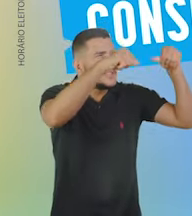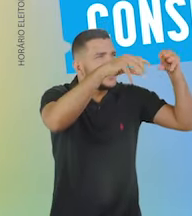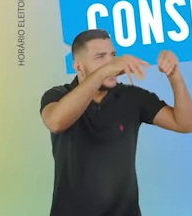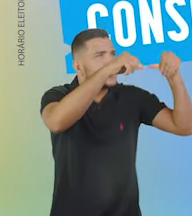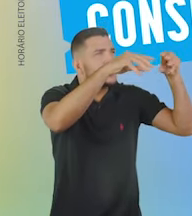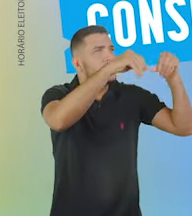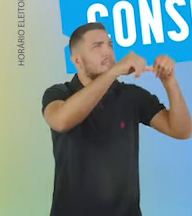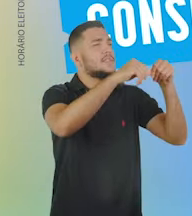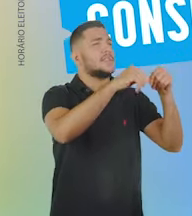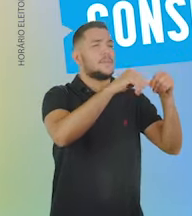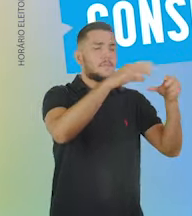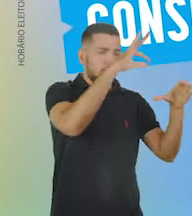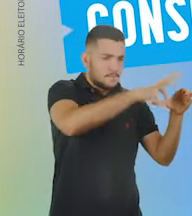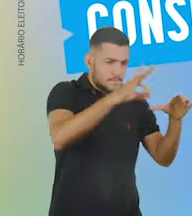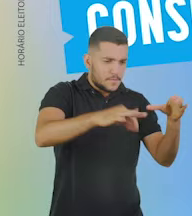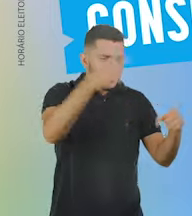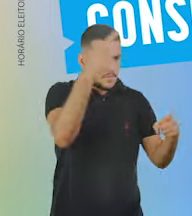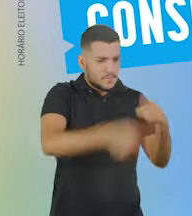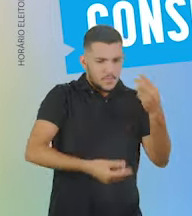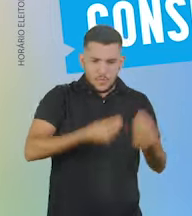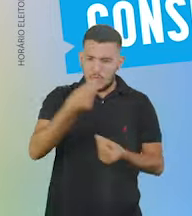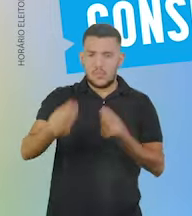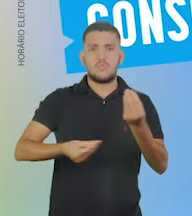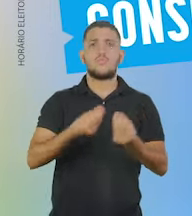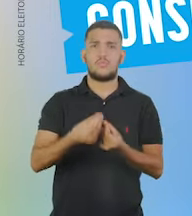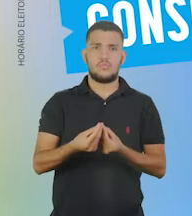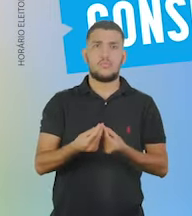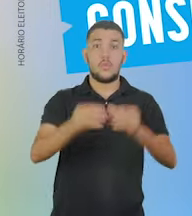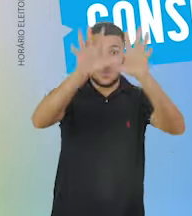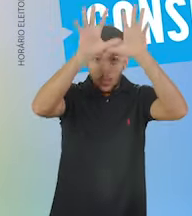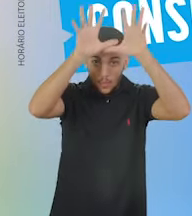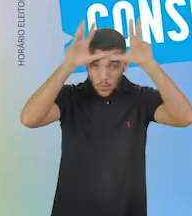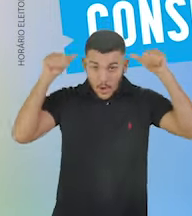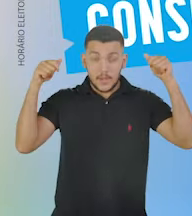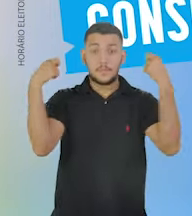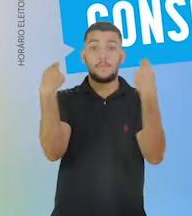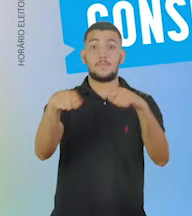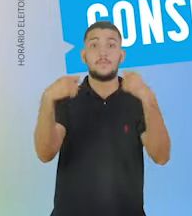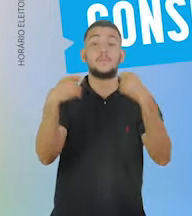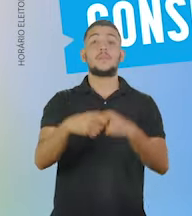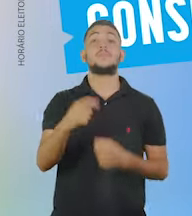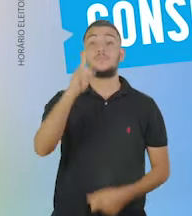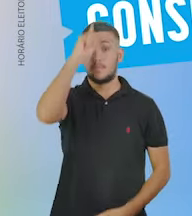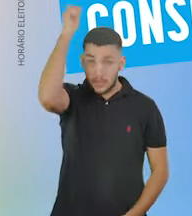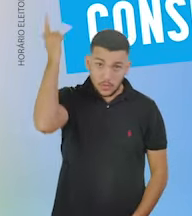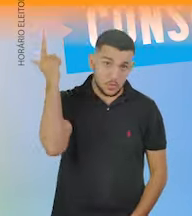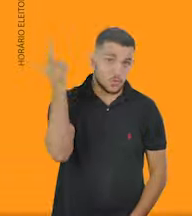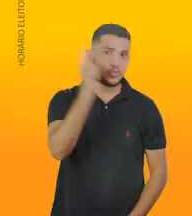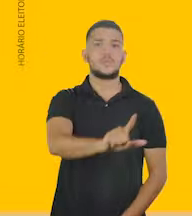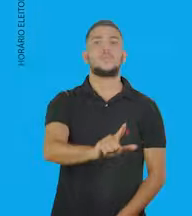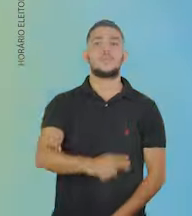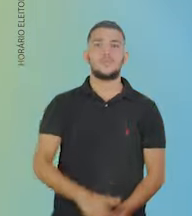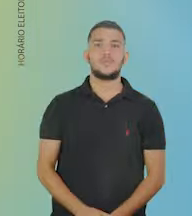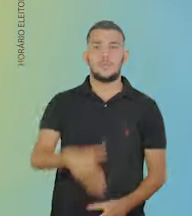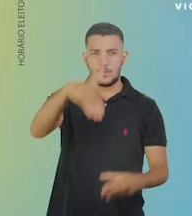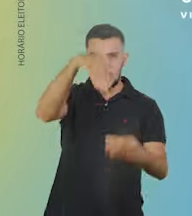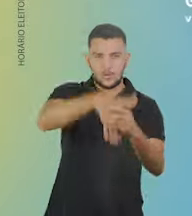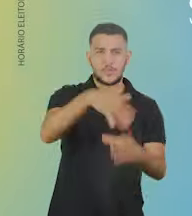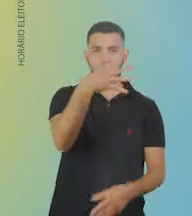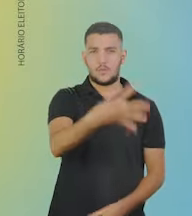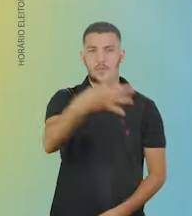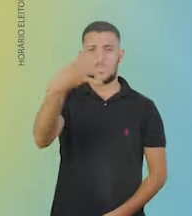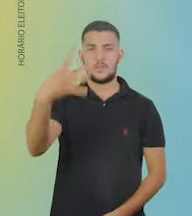férteis, mas proibidas de produzir. O que o Acre precisa, o Márcio consegue. Vote